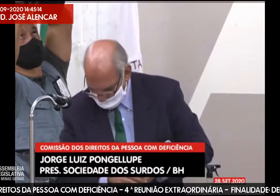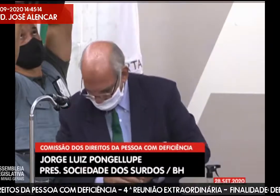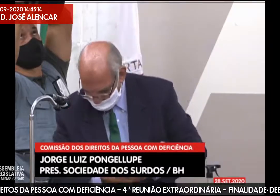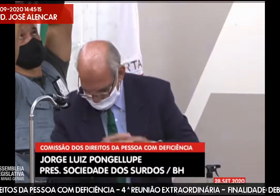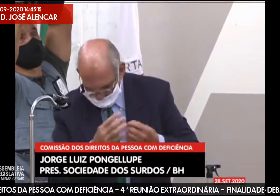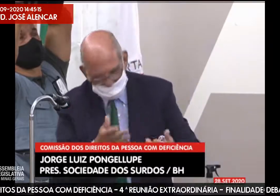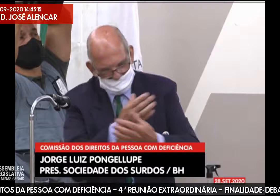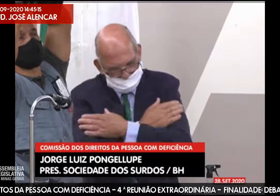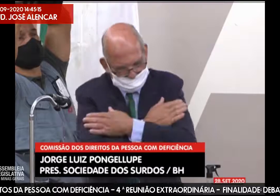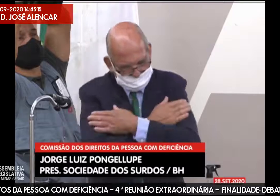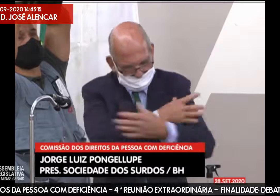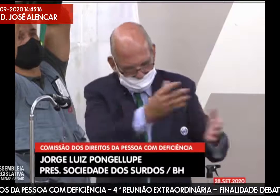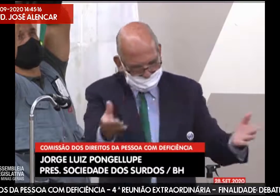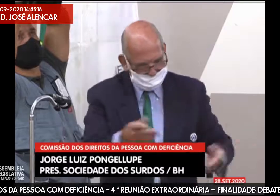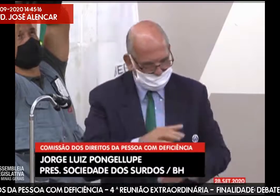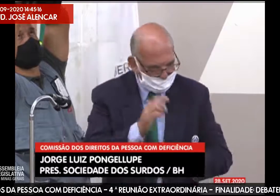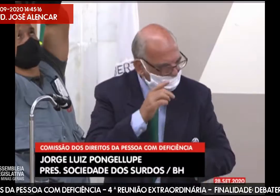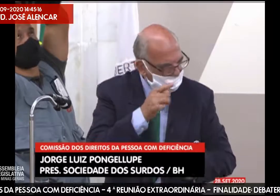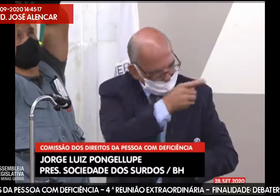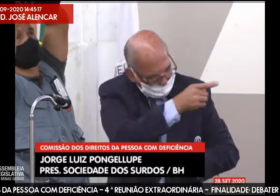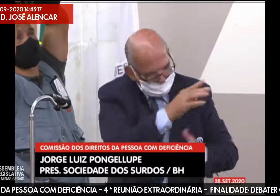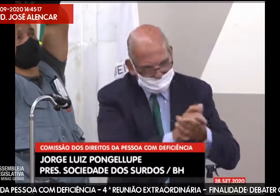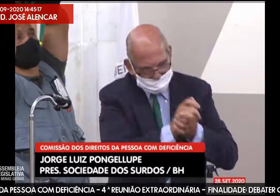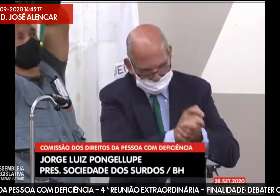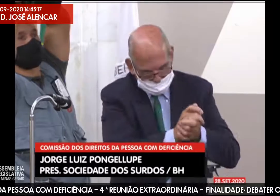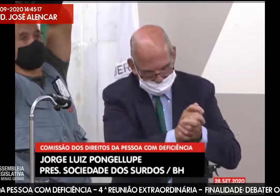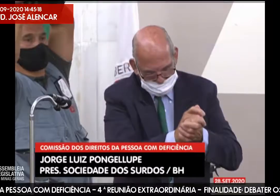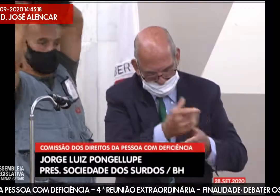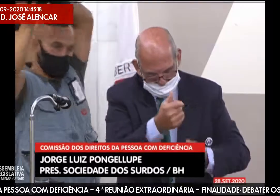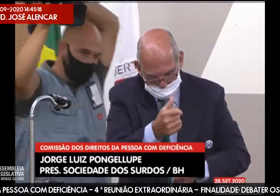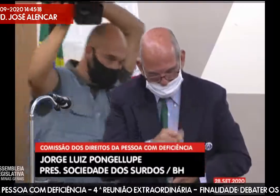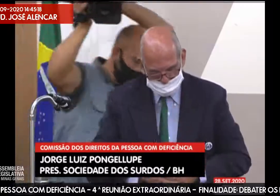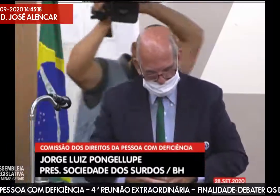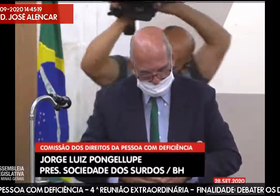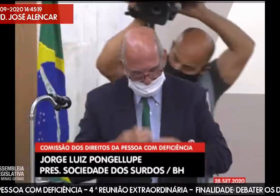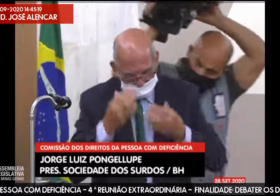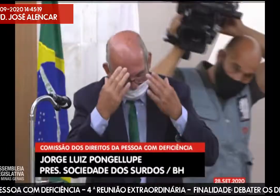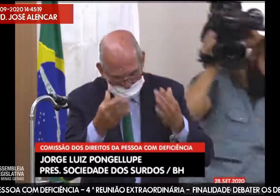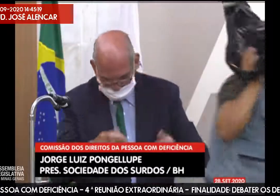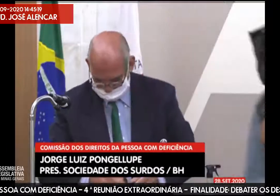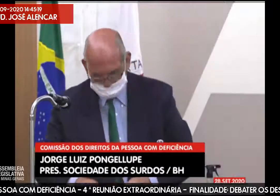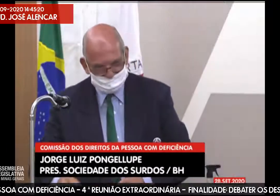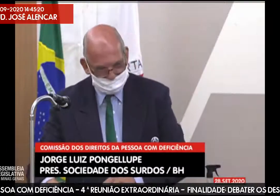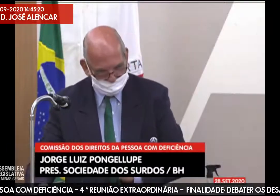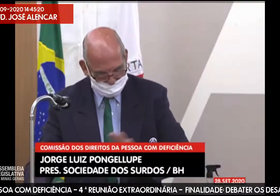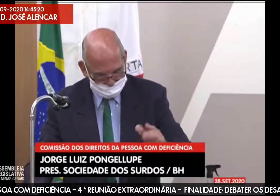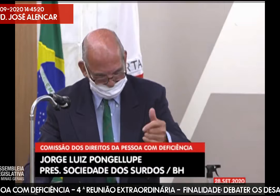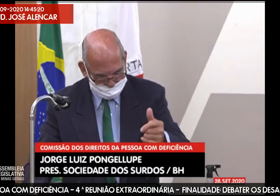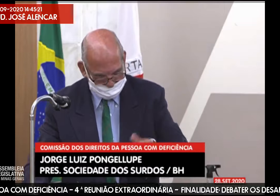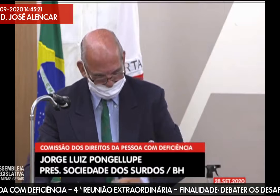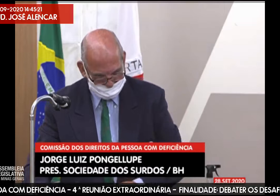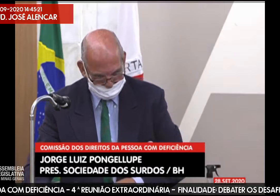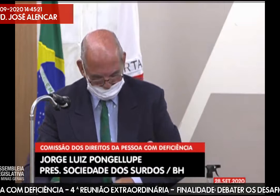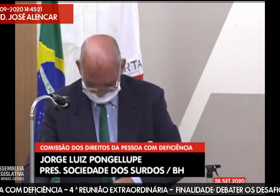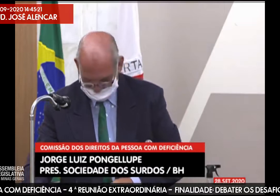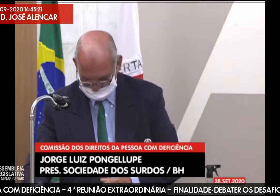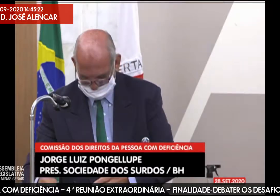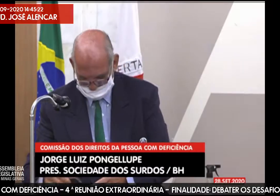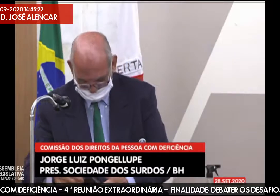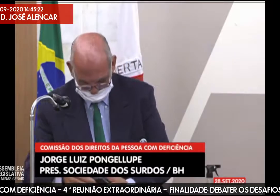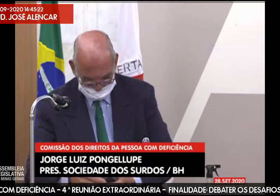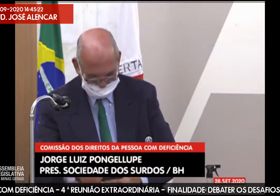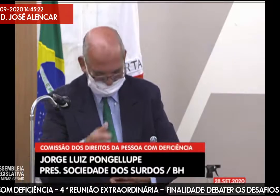sim, nós estarmos aqui presentes. E gostaria de parabenizar, abraçar a todos vocês. Ok, muito